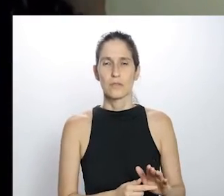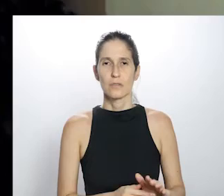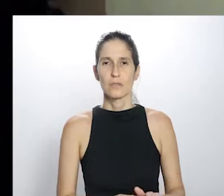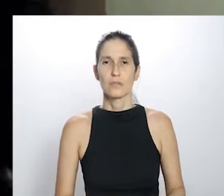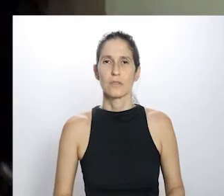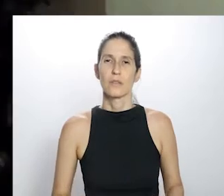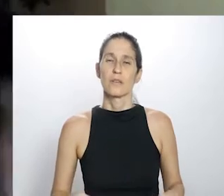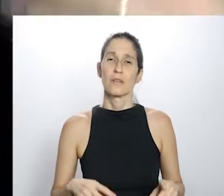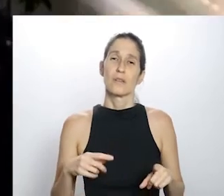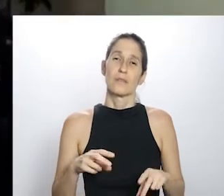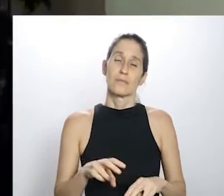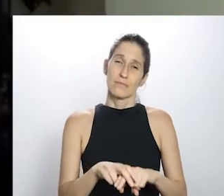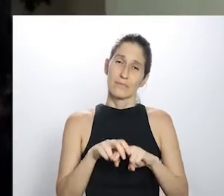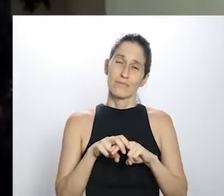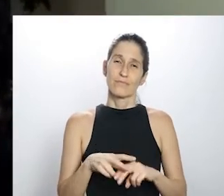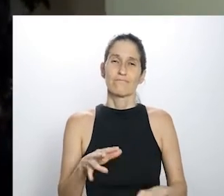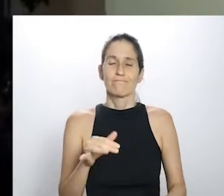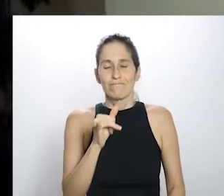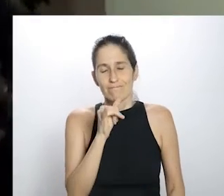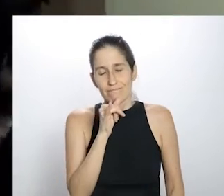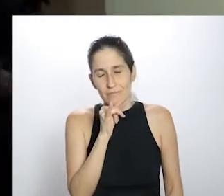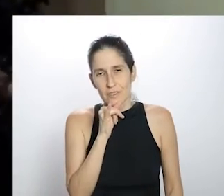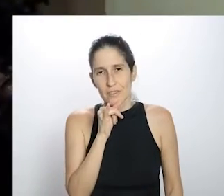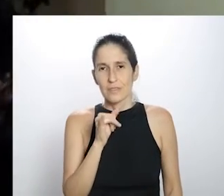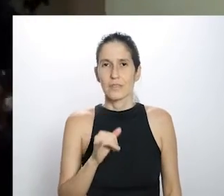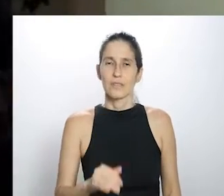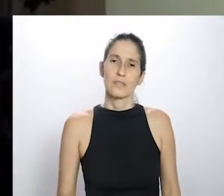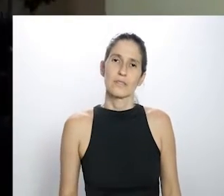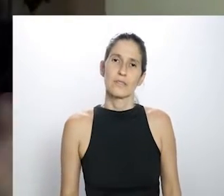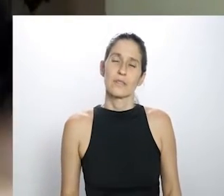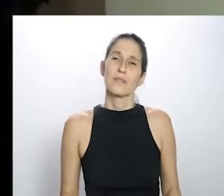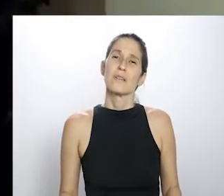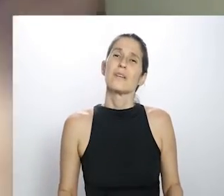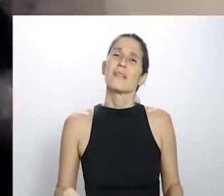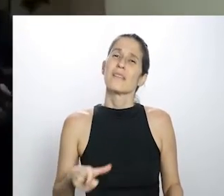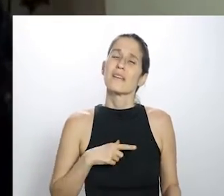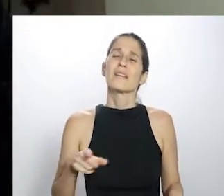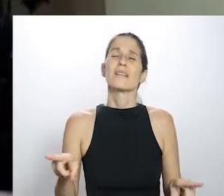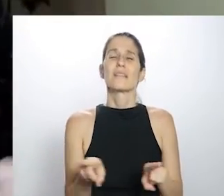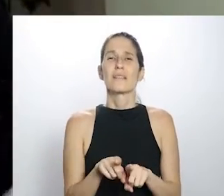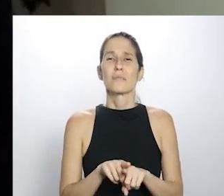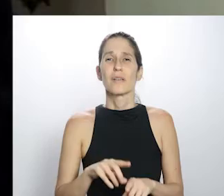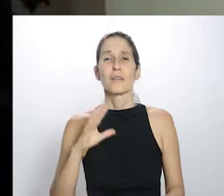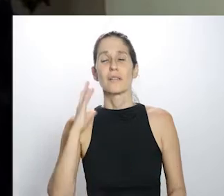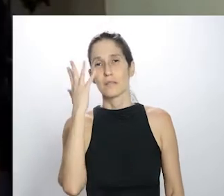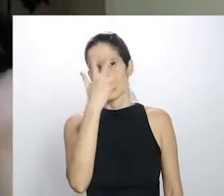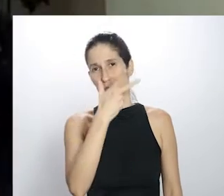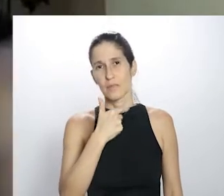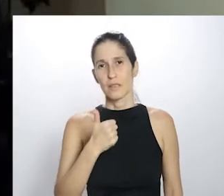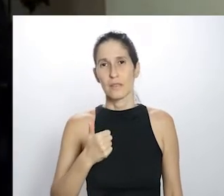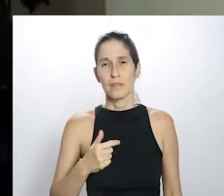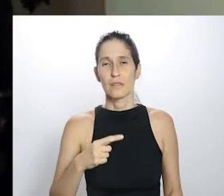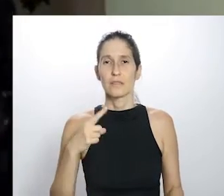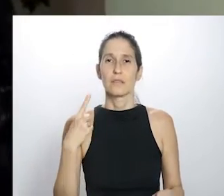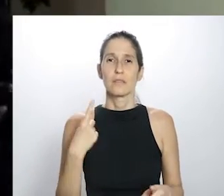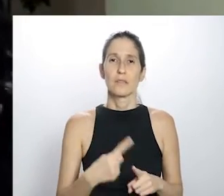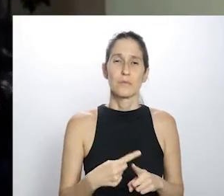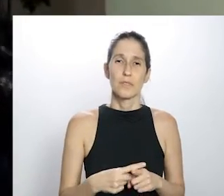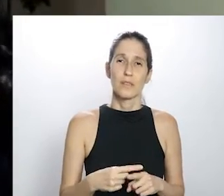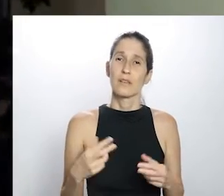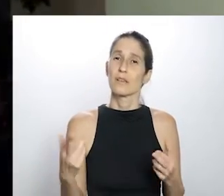a tristeza do momento, também de toda a beleza que surge, pequenas belezas, enfim,